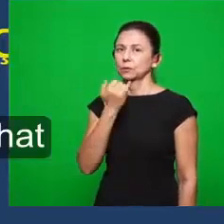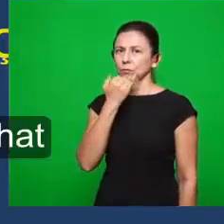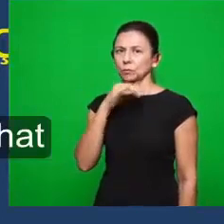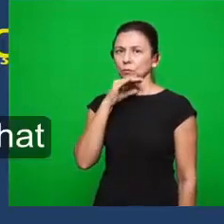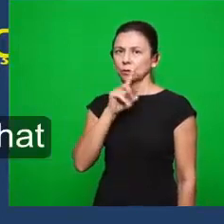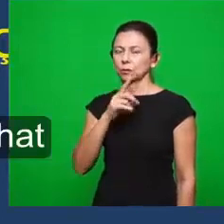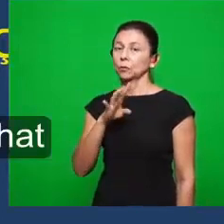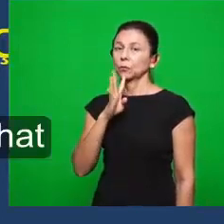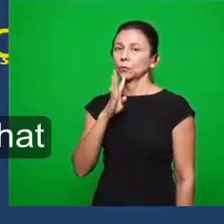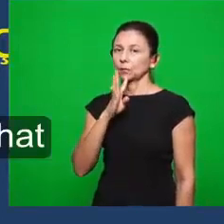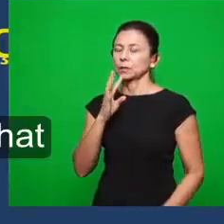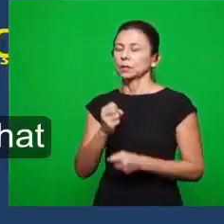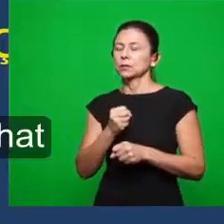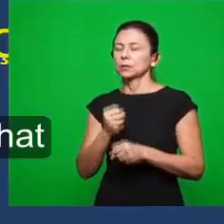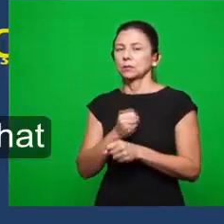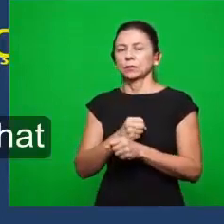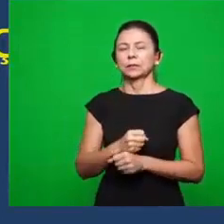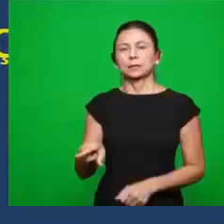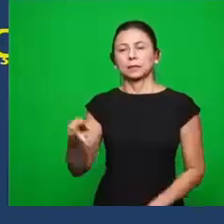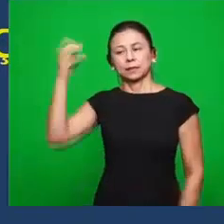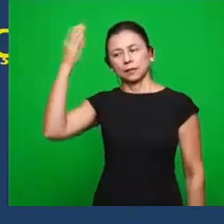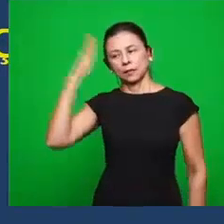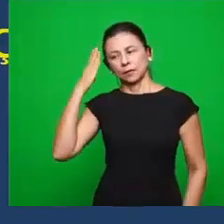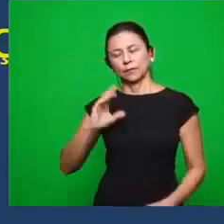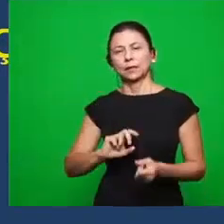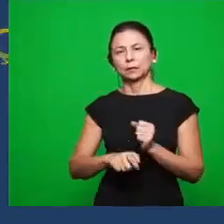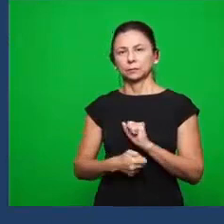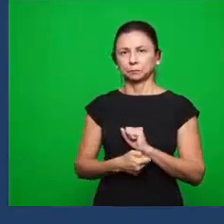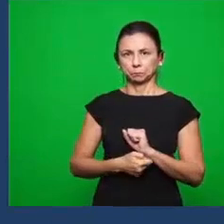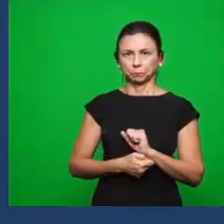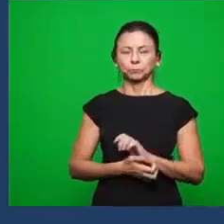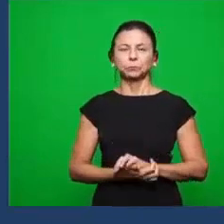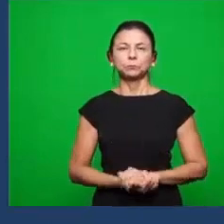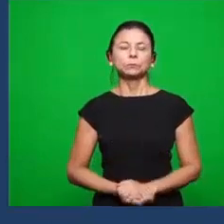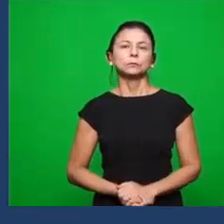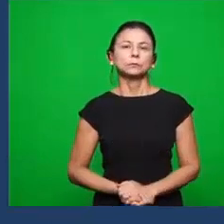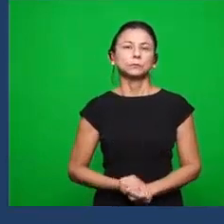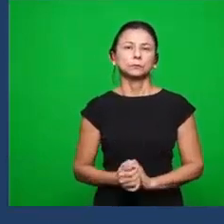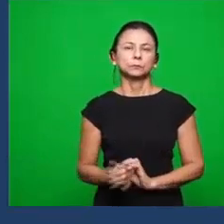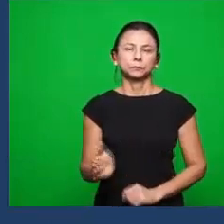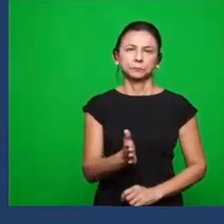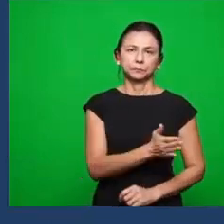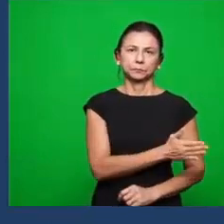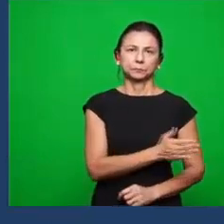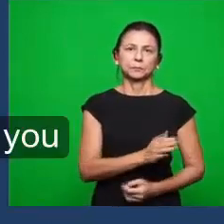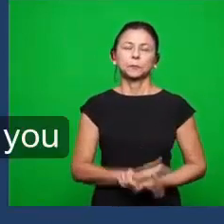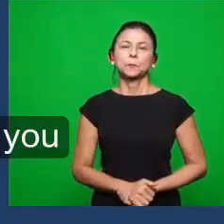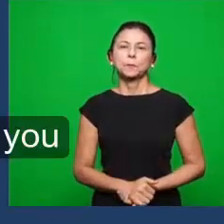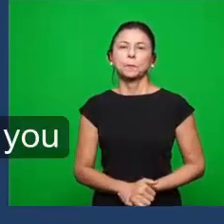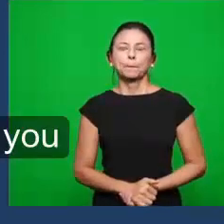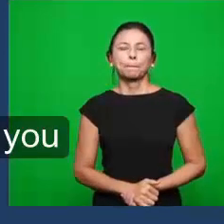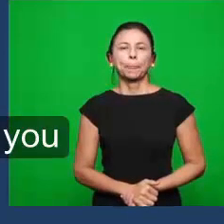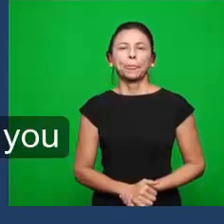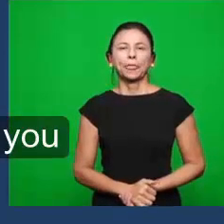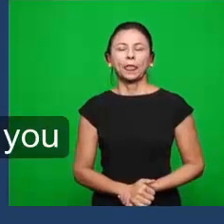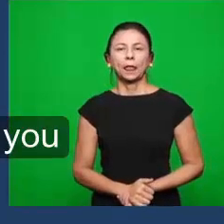o Senhor tem o conhecimento e revela aquilo que está no interior. O seguinte é... Agora, fala aqui